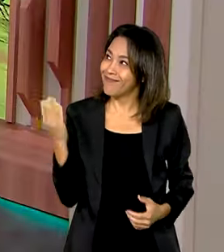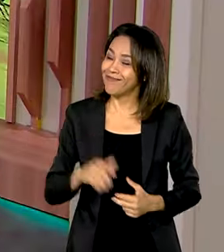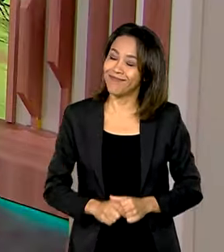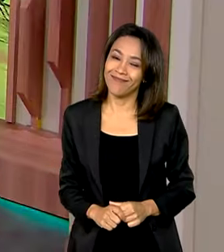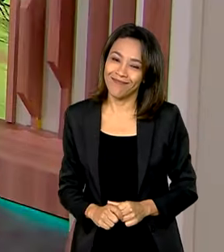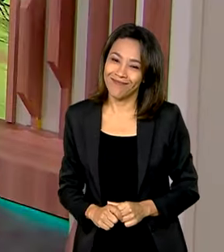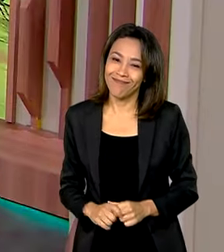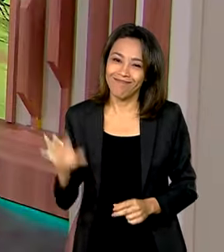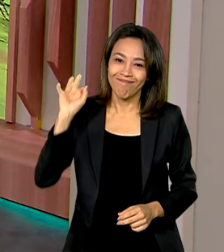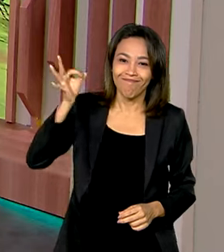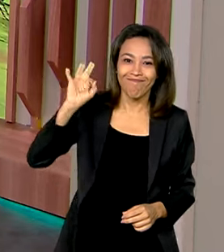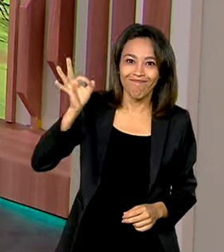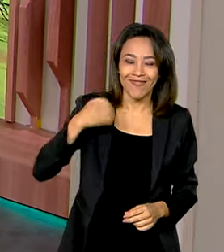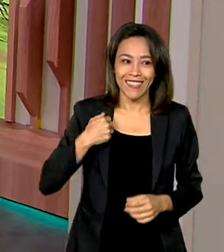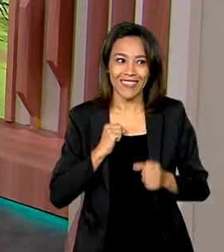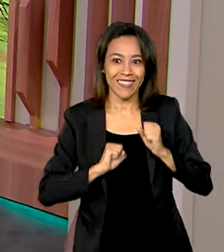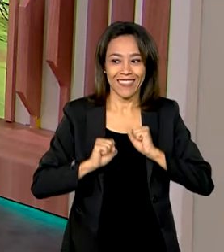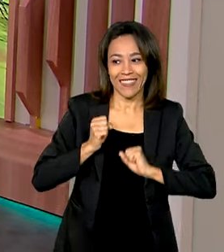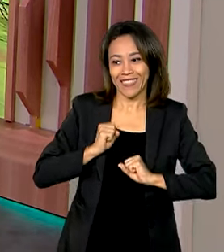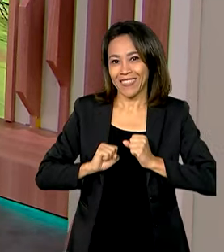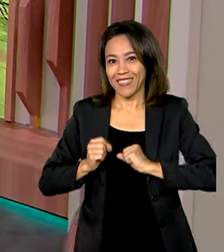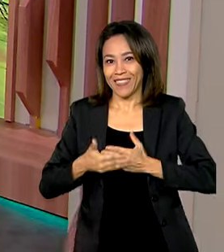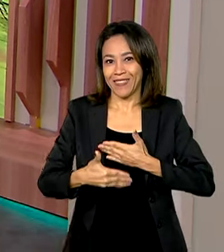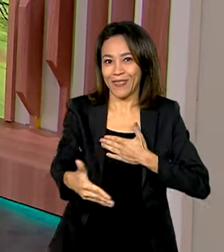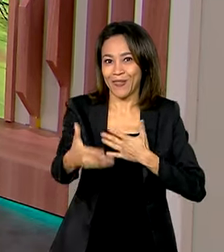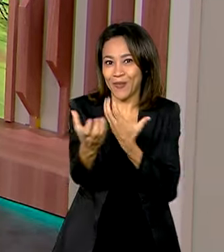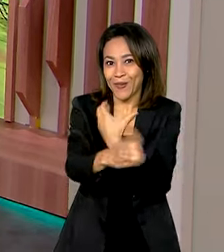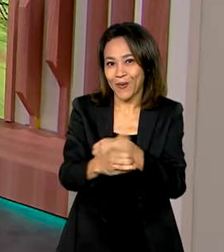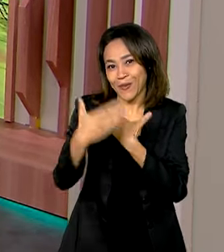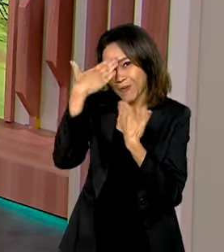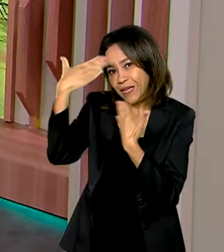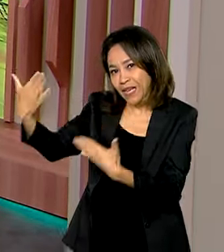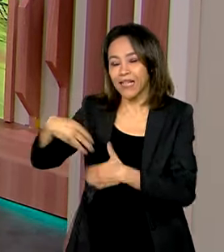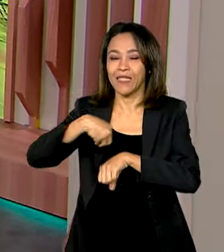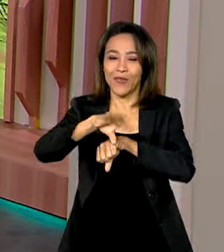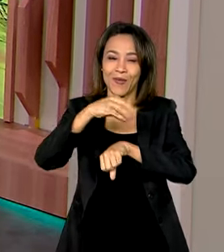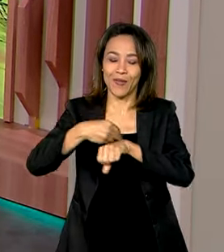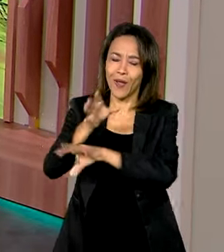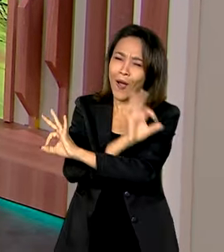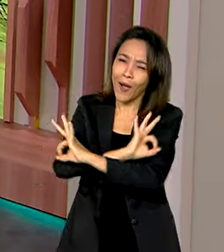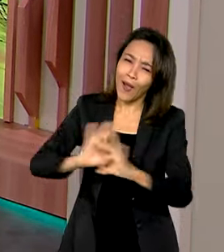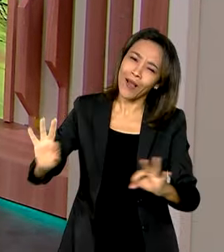Tá certo, Márcia. Muita expectativa com esse concurso. Obrigado pelas informações. Um ótimo dia de trabalho pra você.